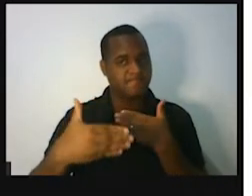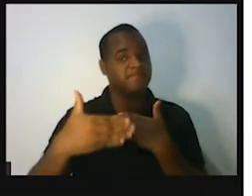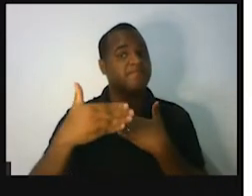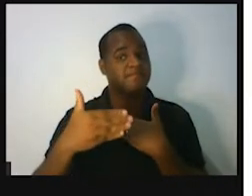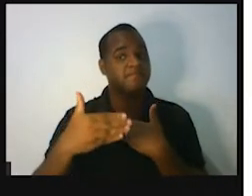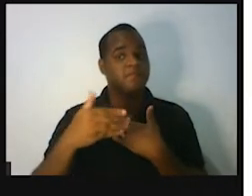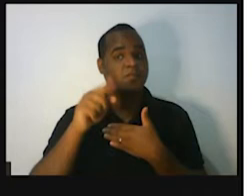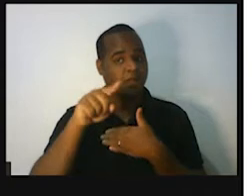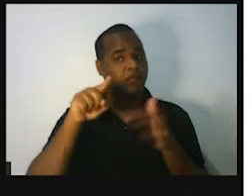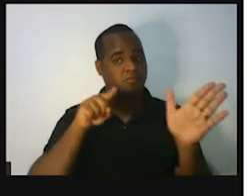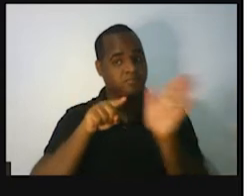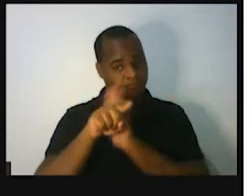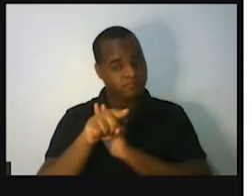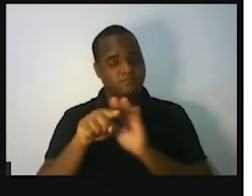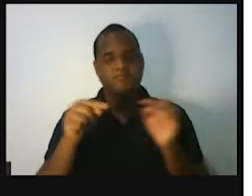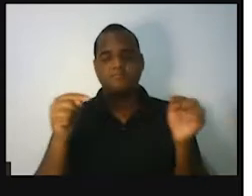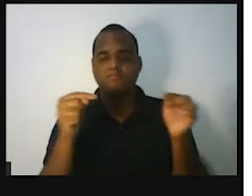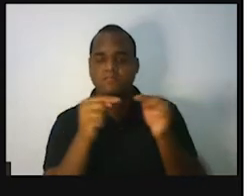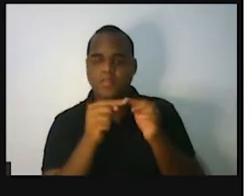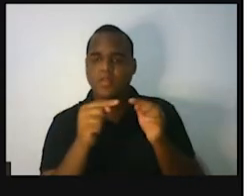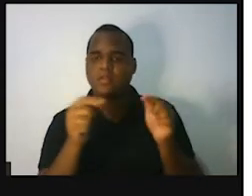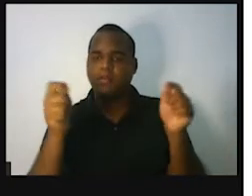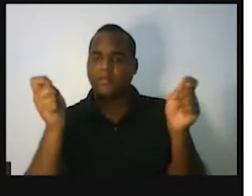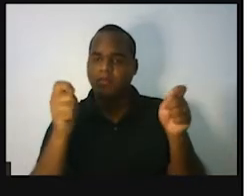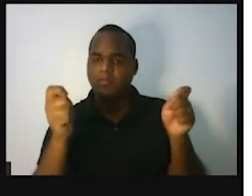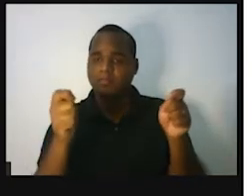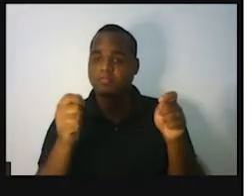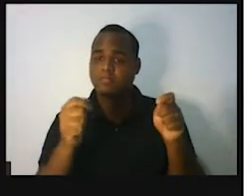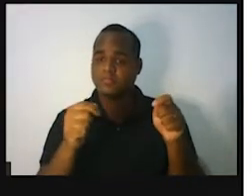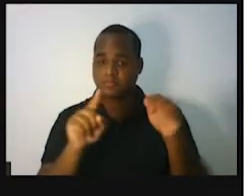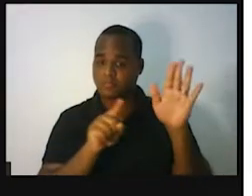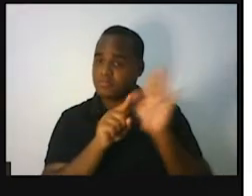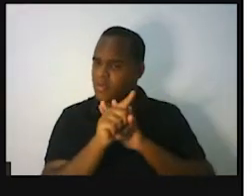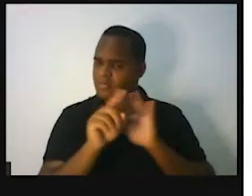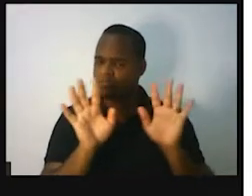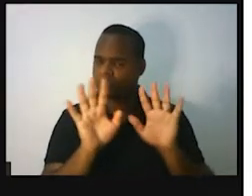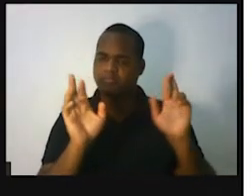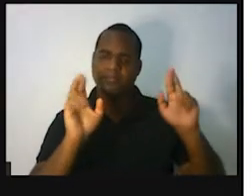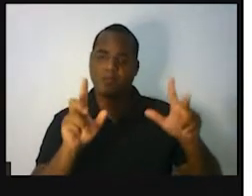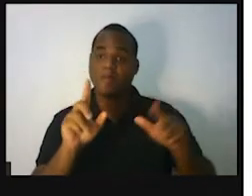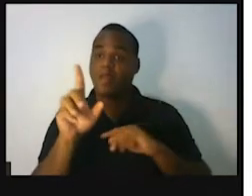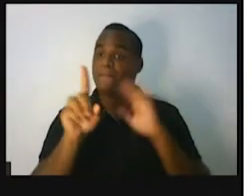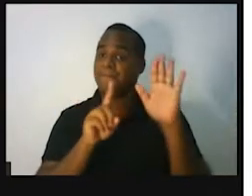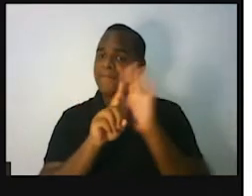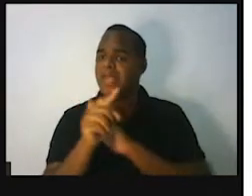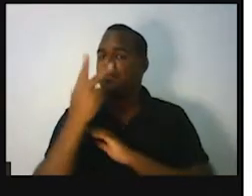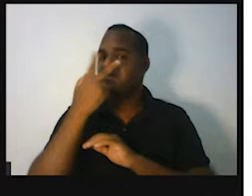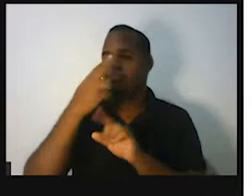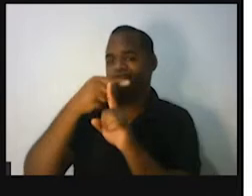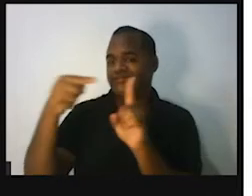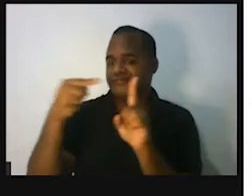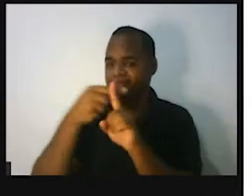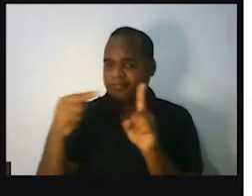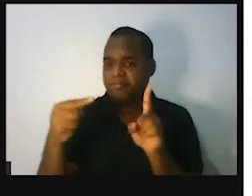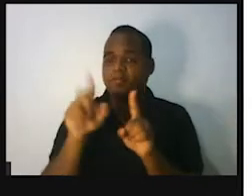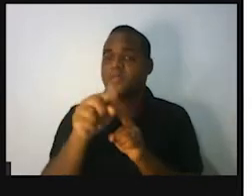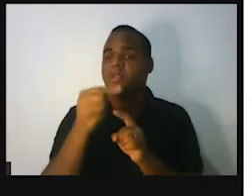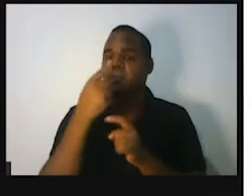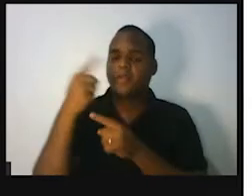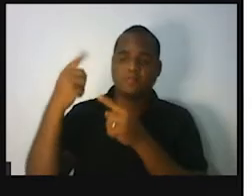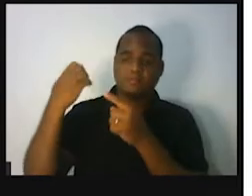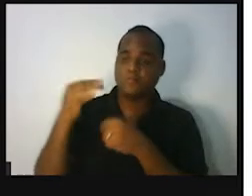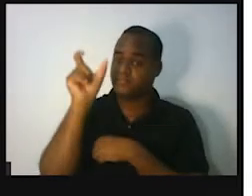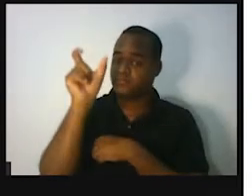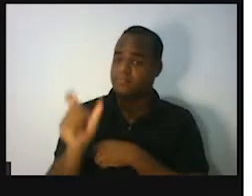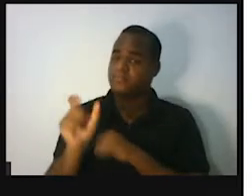mesma pergunta lhe foi feita, aliás, não essa mesma pergunta, uma pergunta parecida foi feita a você